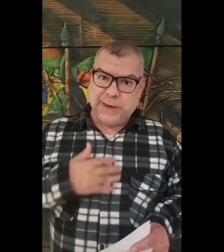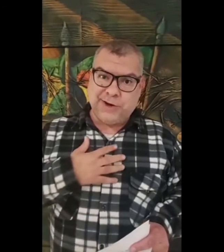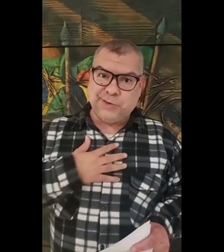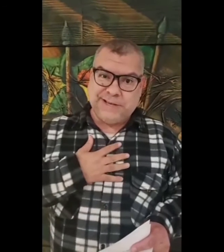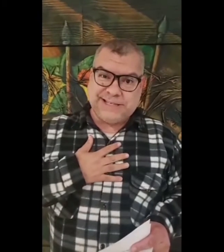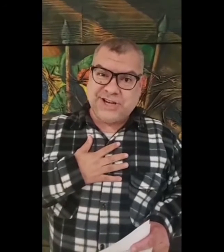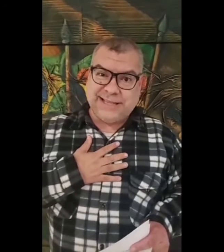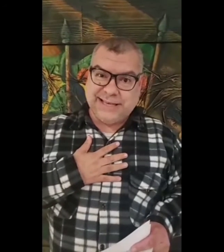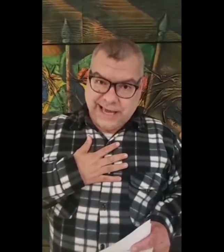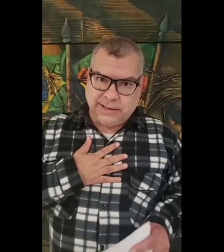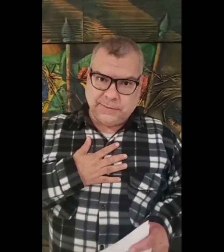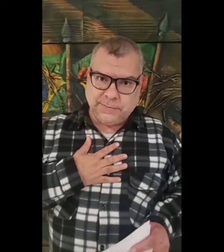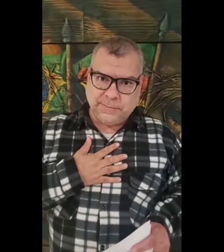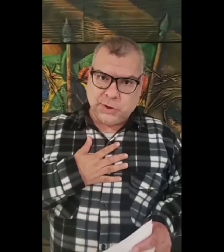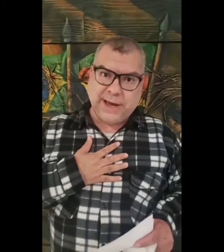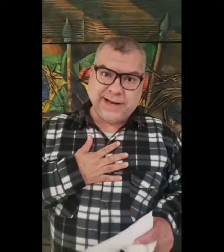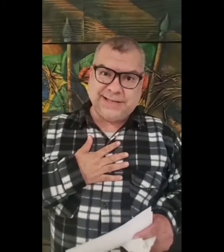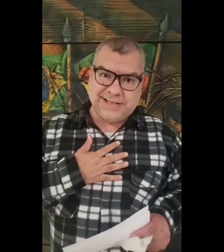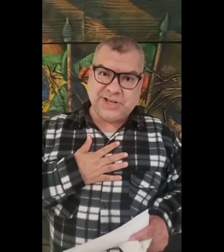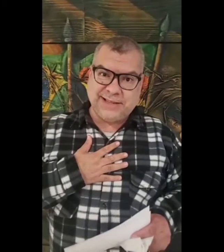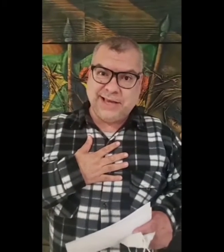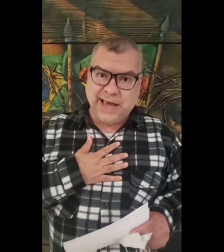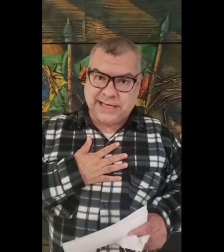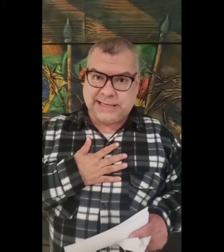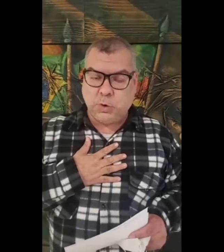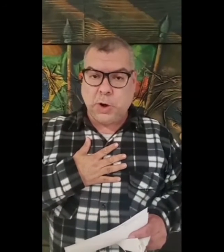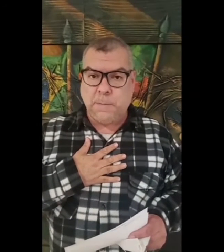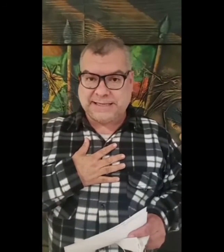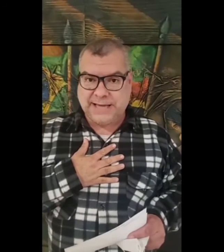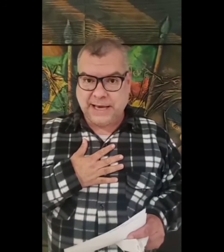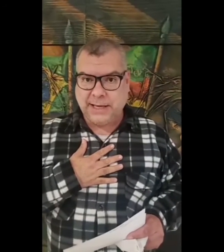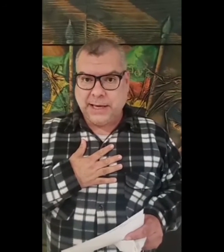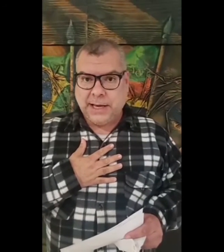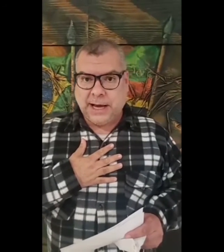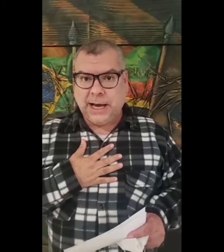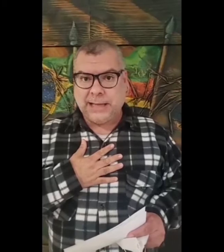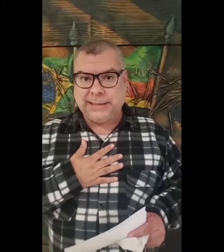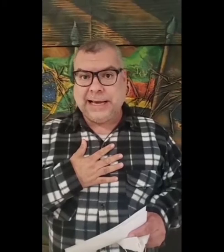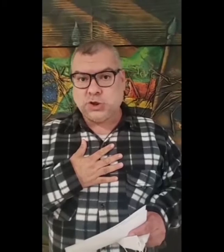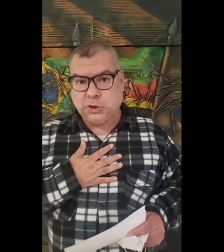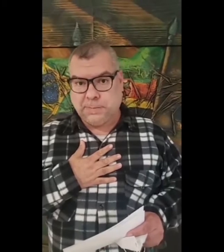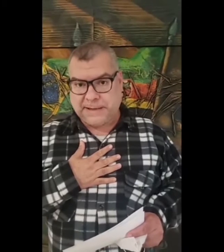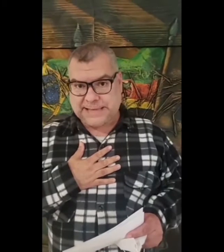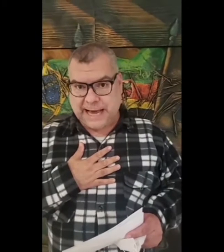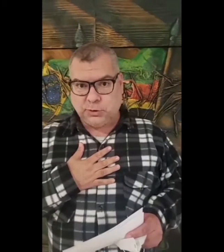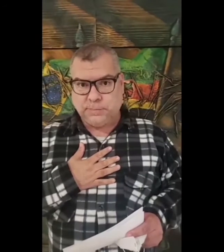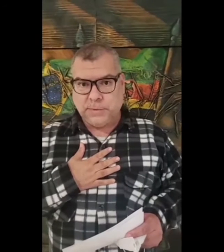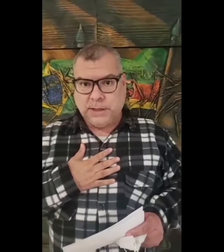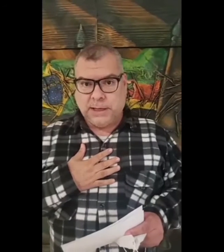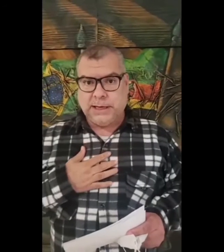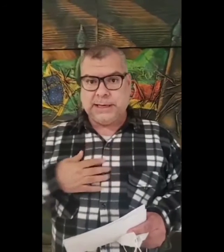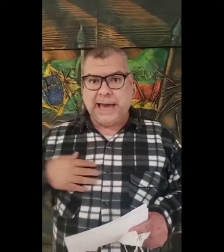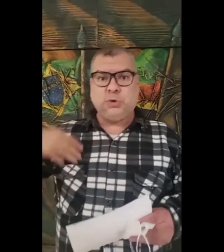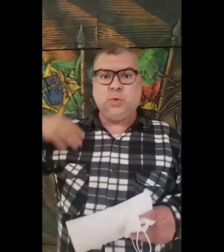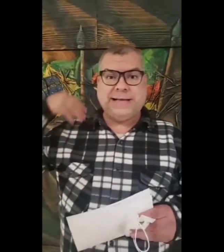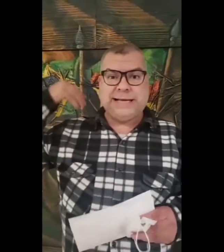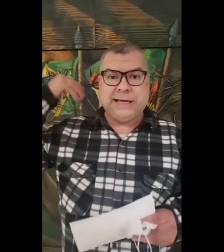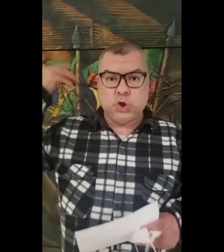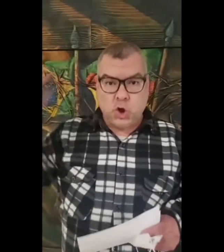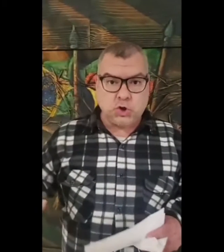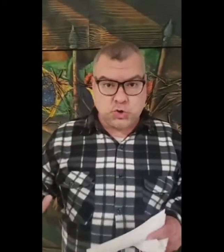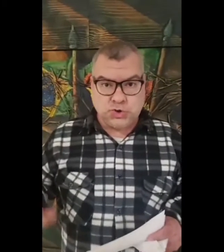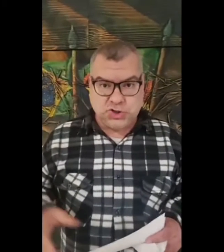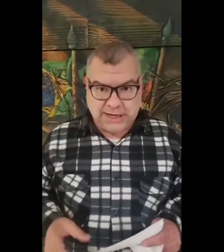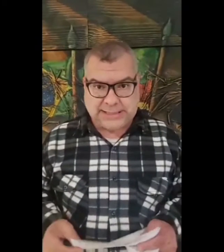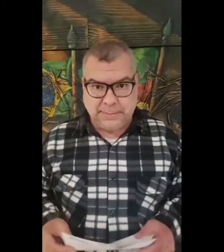eu não quero desejar ninguém. Eu não quero desejar ninguém, sabe? O que eu passei desde o ano passado. Era quase